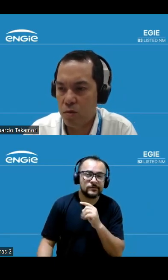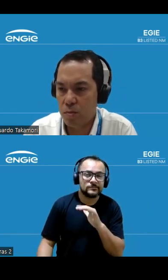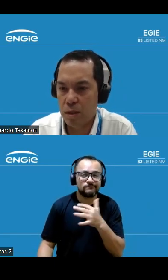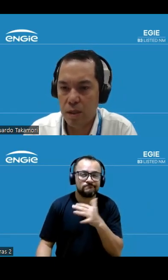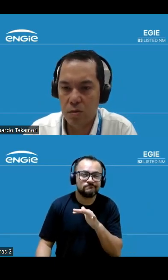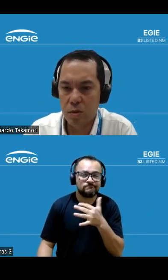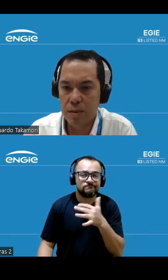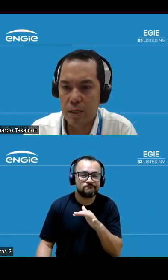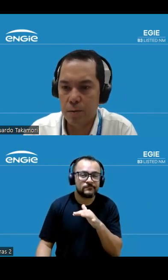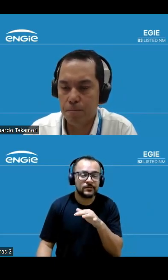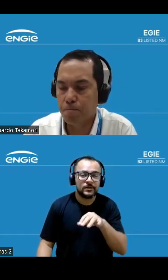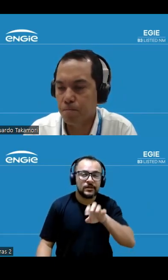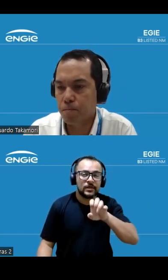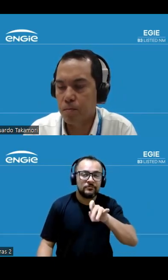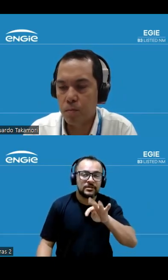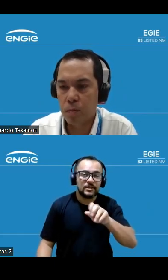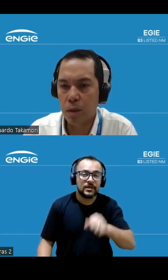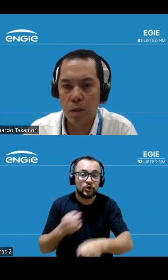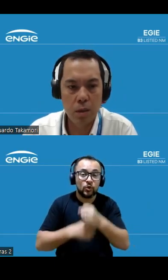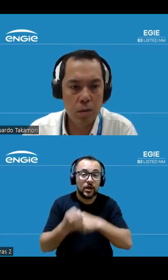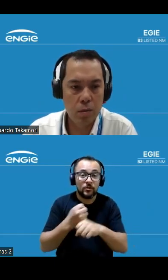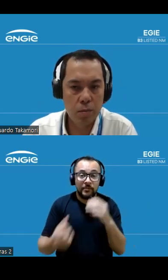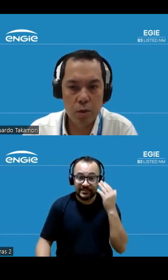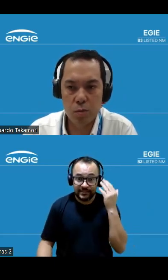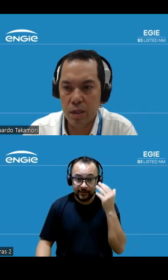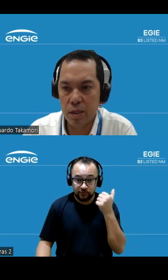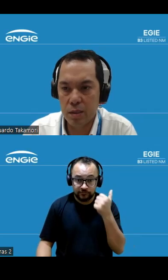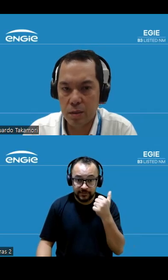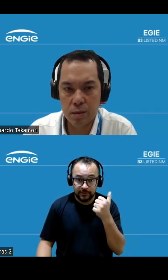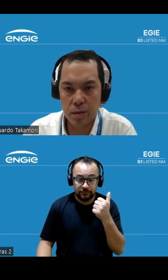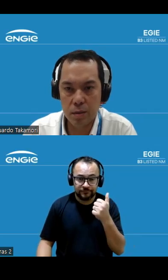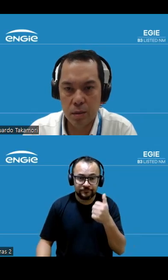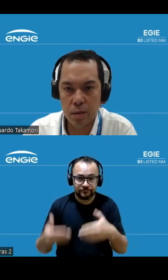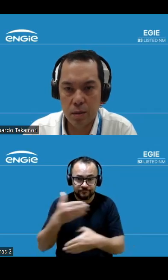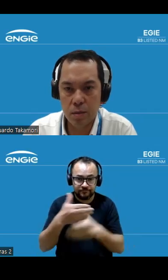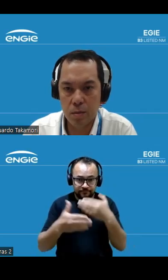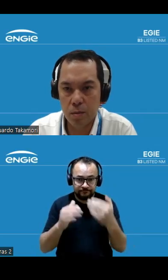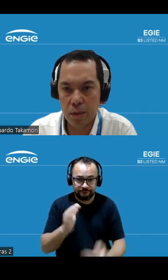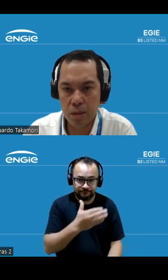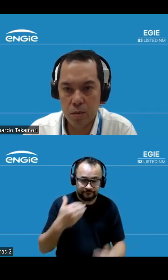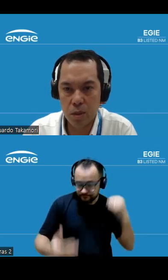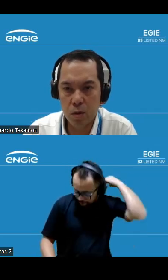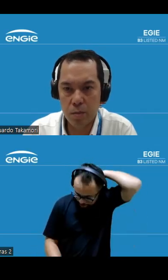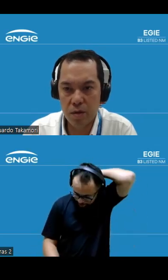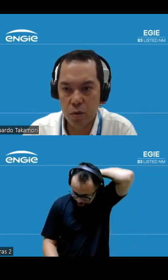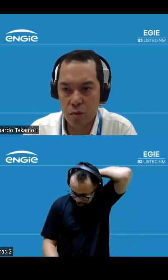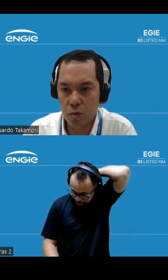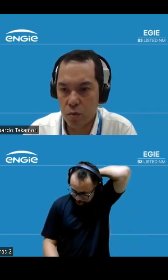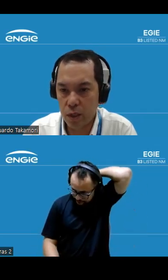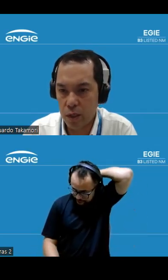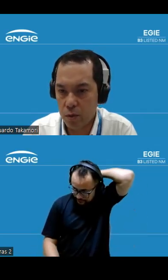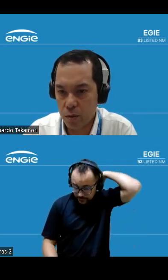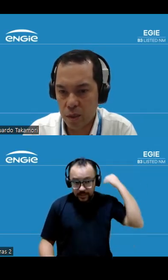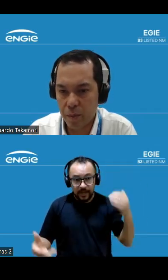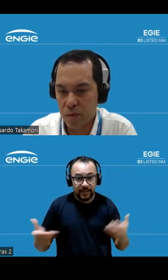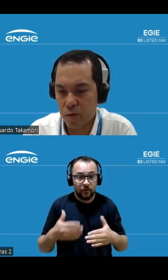no mesmo nível de habilidade do ano passado no próximo slide passamos agora para a evolução do